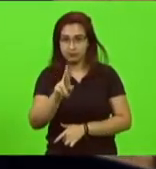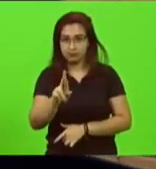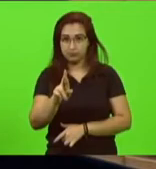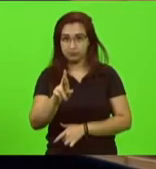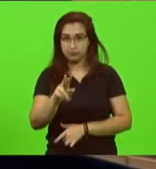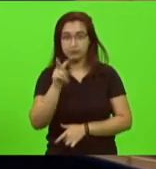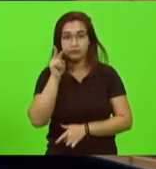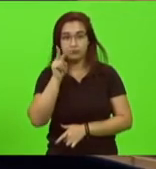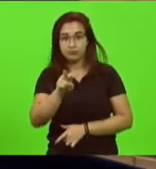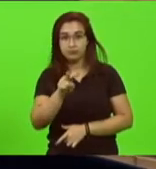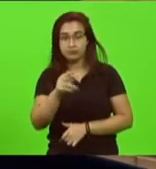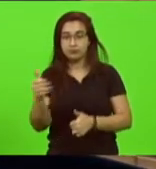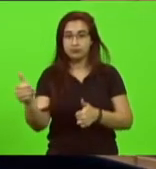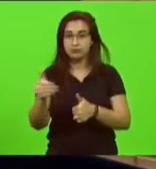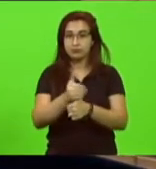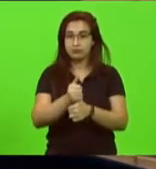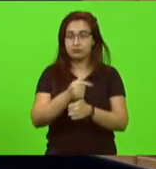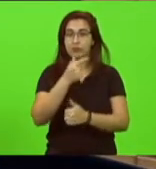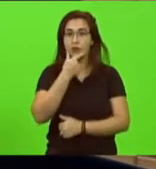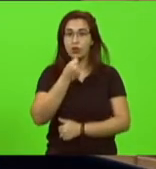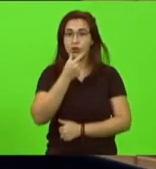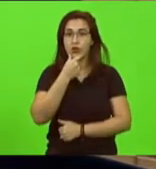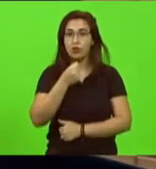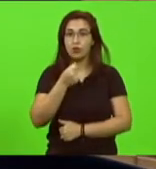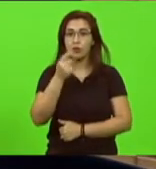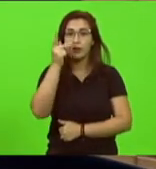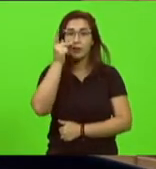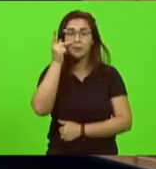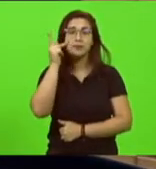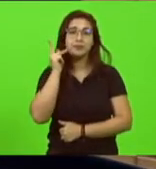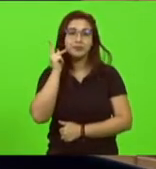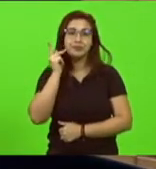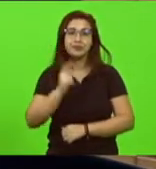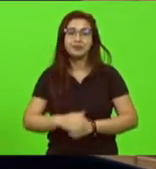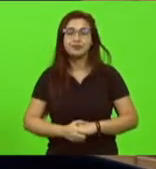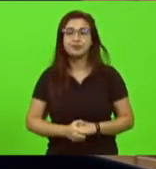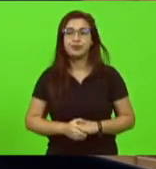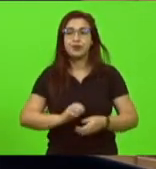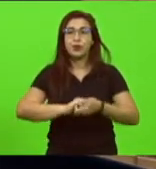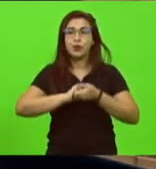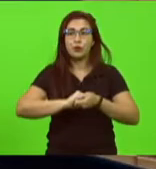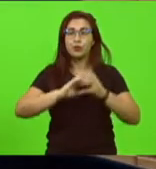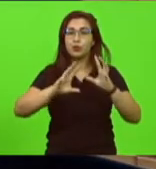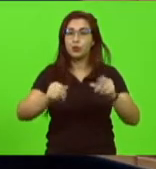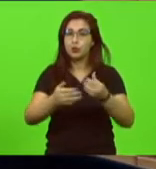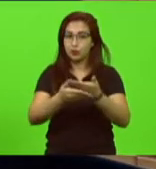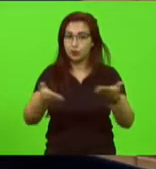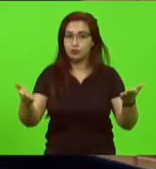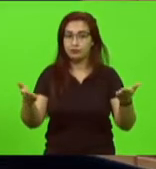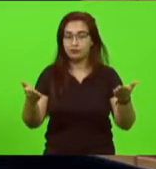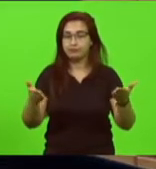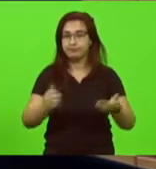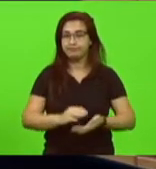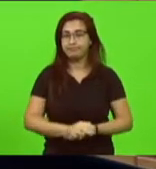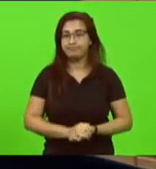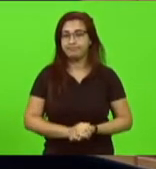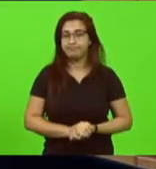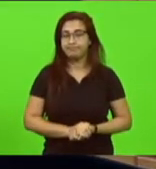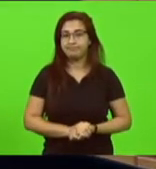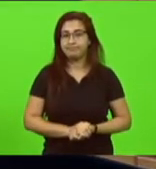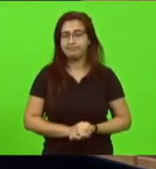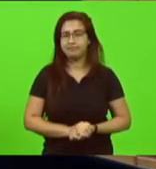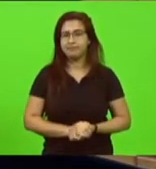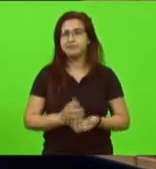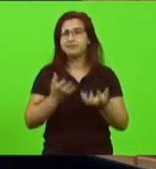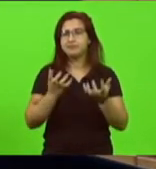céu suzuki cumprimento a todos eu queria senhor presidente dizer que tivemos